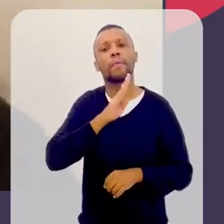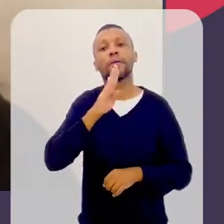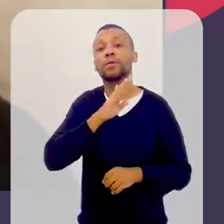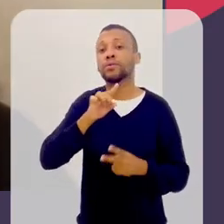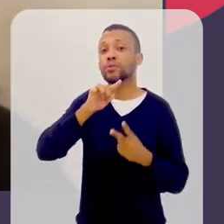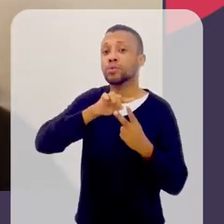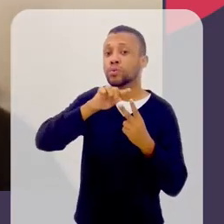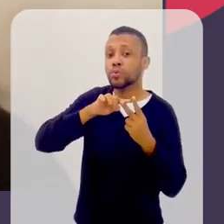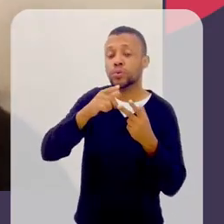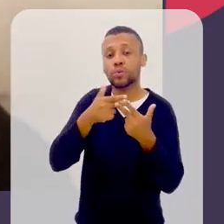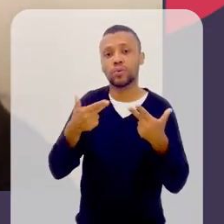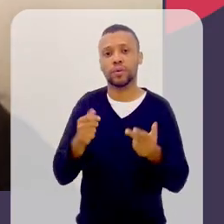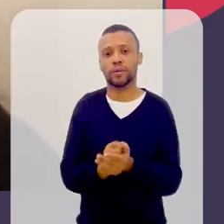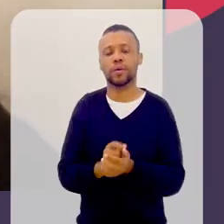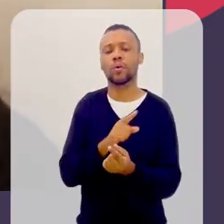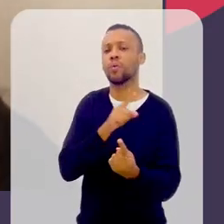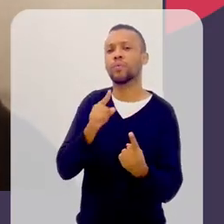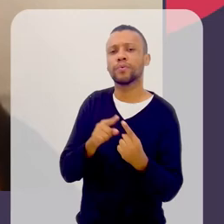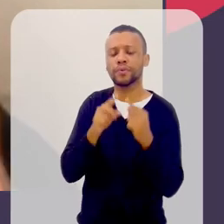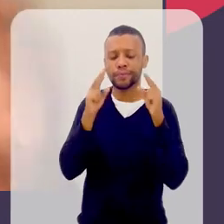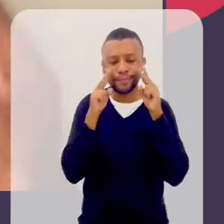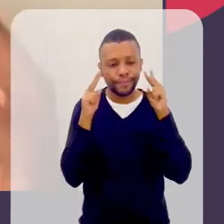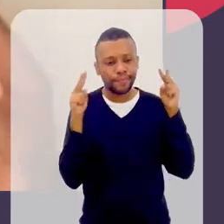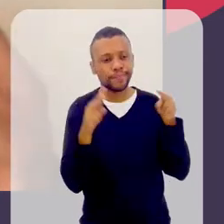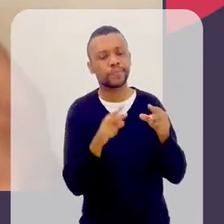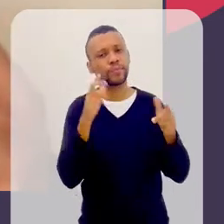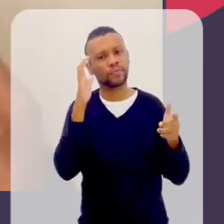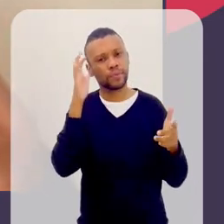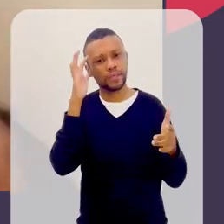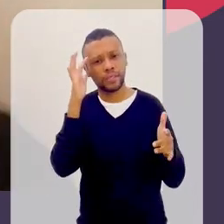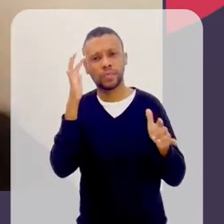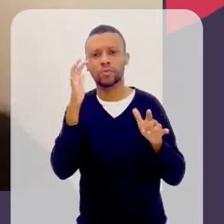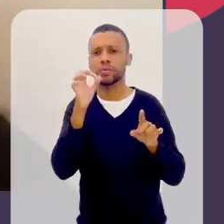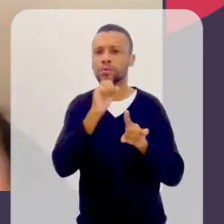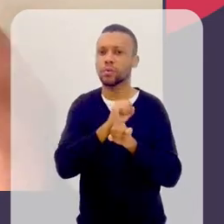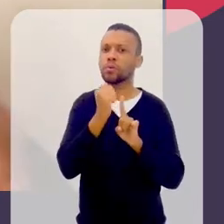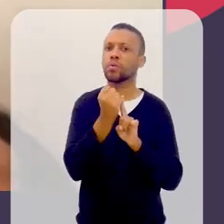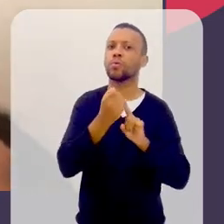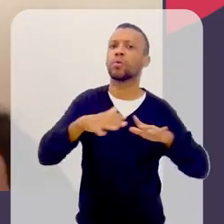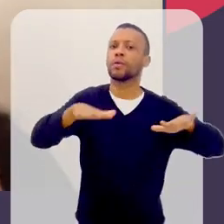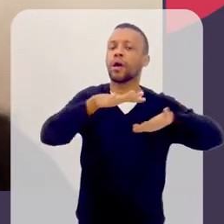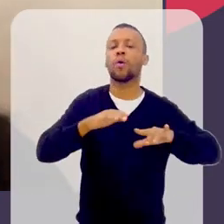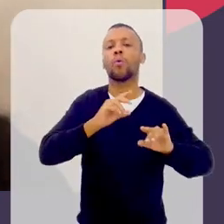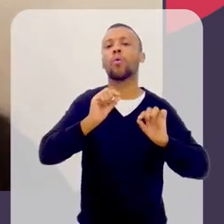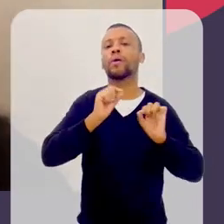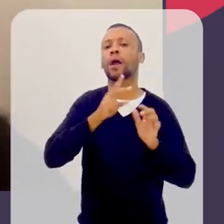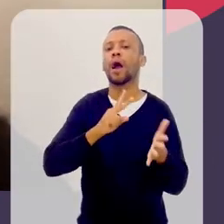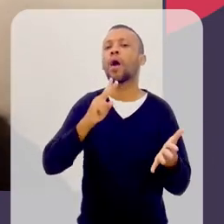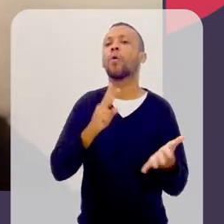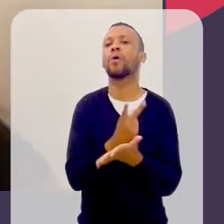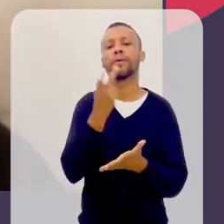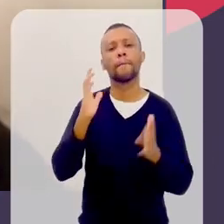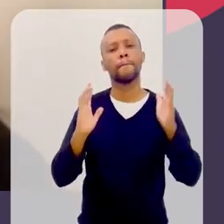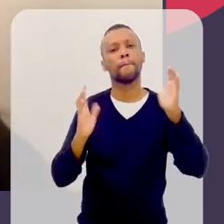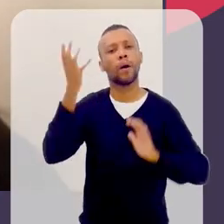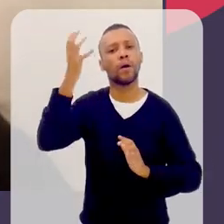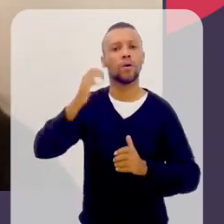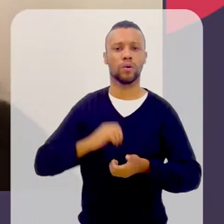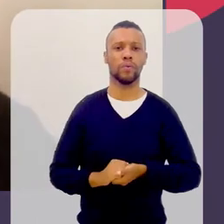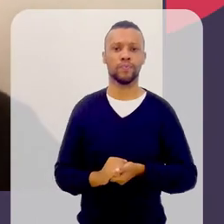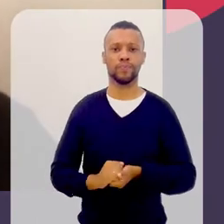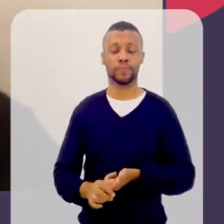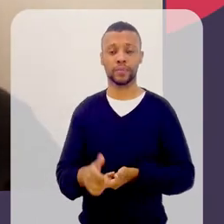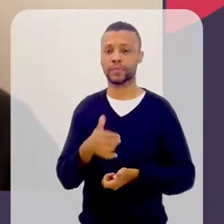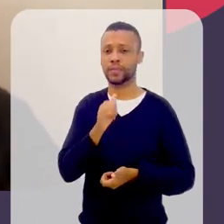coisas. O reconhecimento de uma situação social, né? Um fato social. Qual é o fato? As mulheres